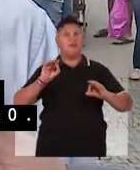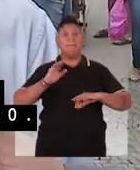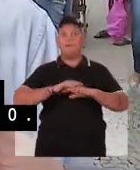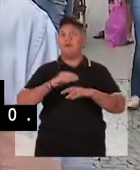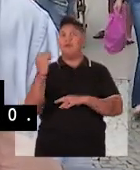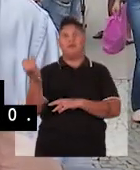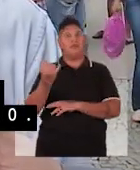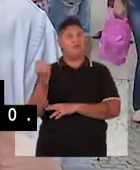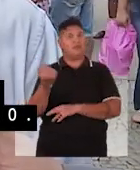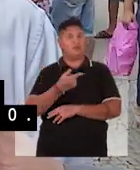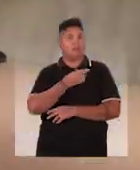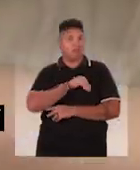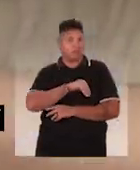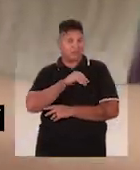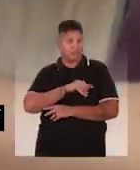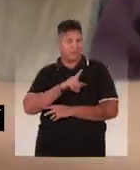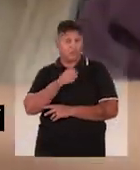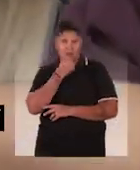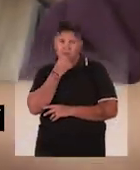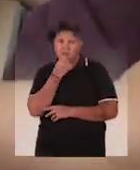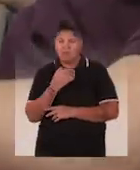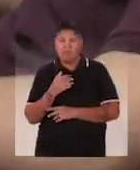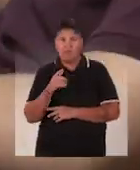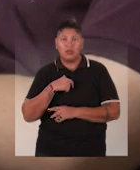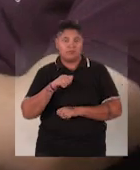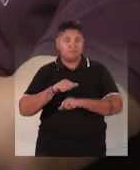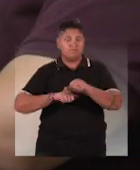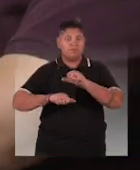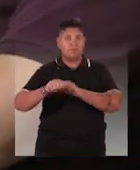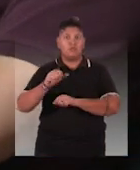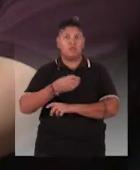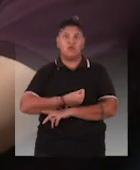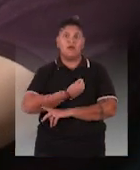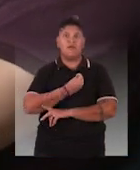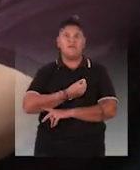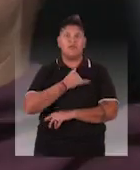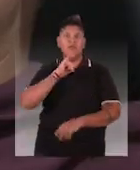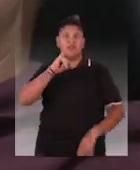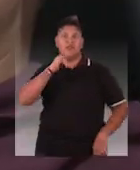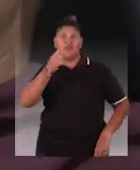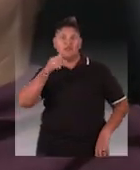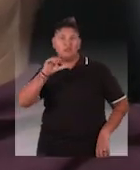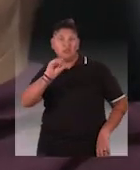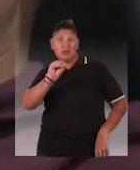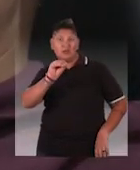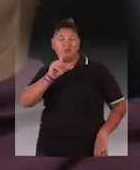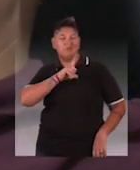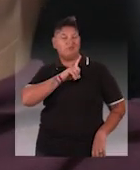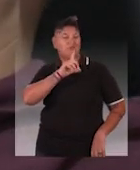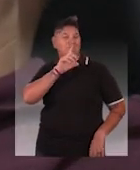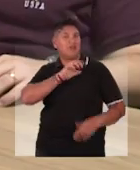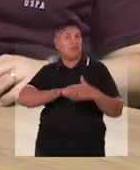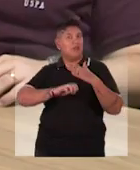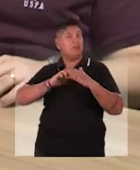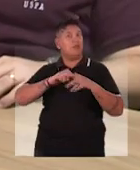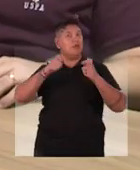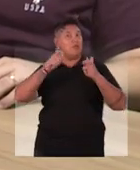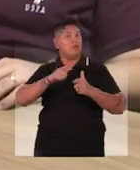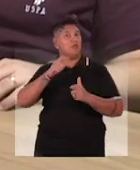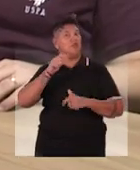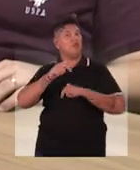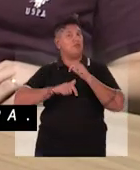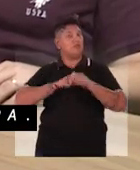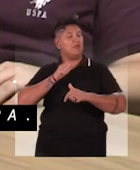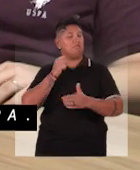É mais importante até do que o salário. E foi um benefício que transformou a vida de João. A empresa onde ele trabalha pagou a sua